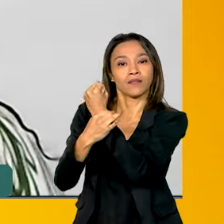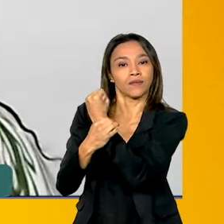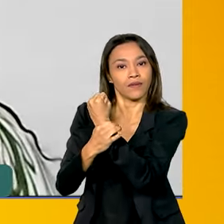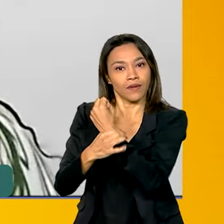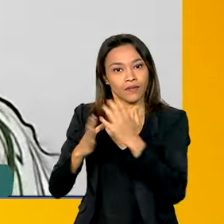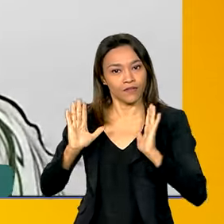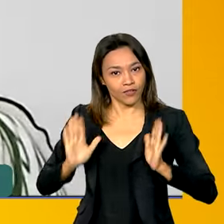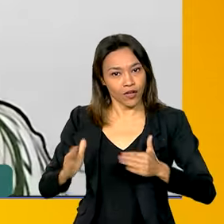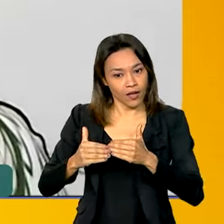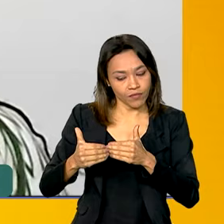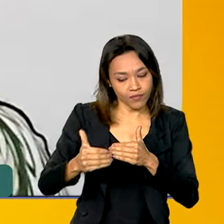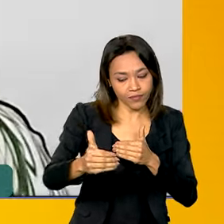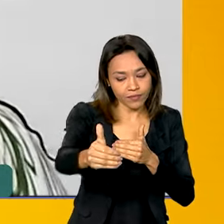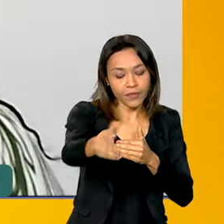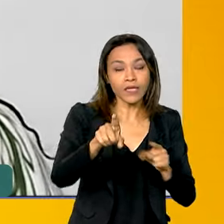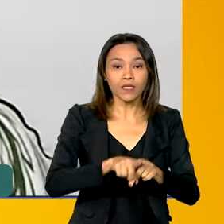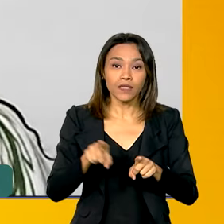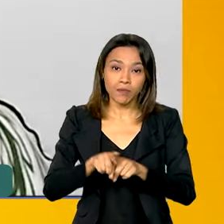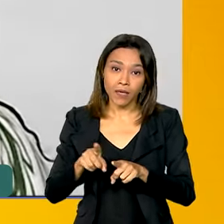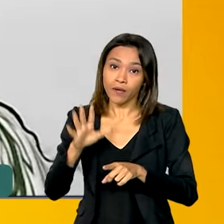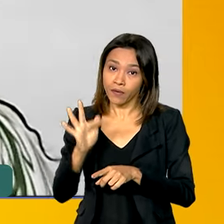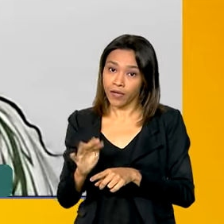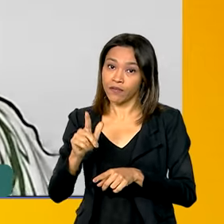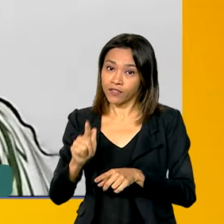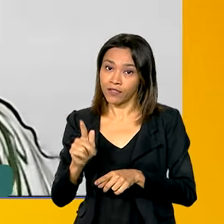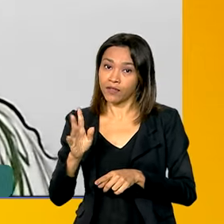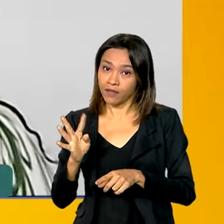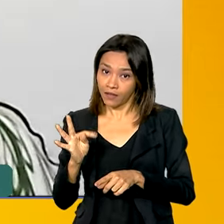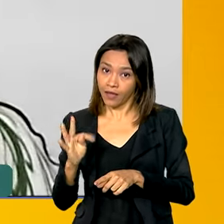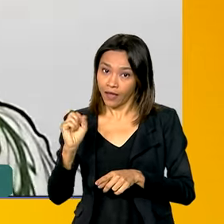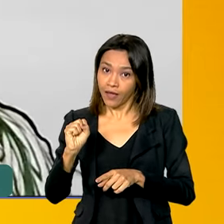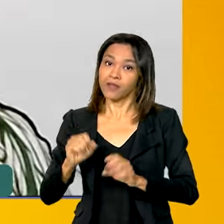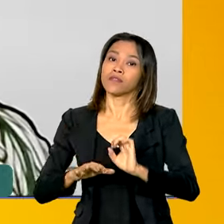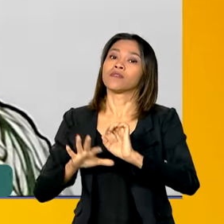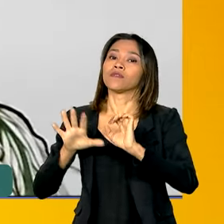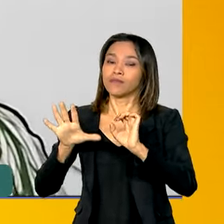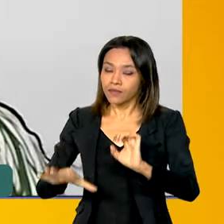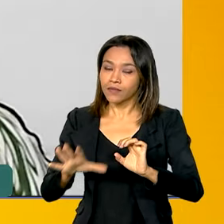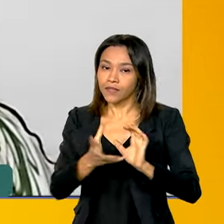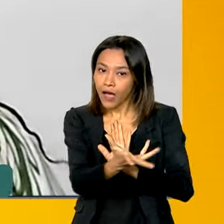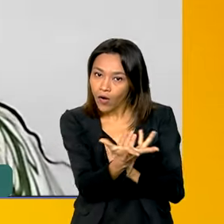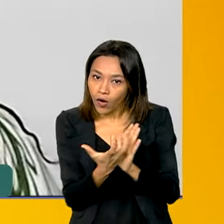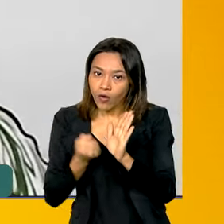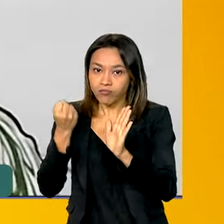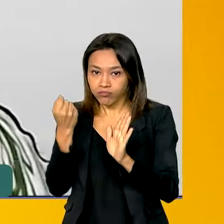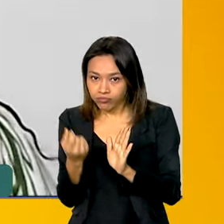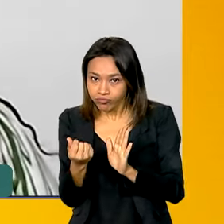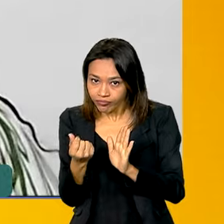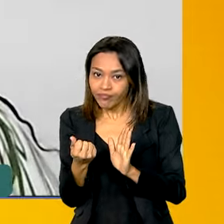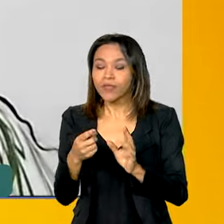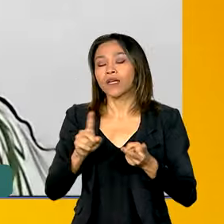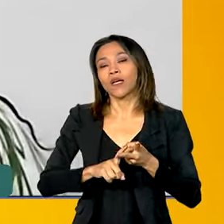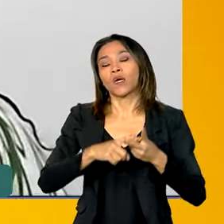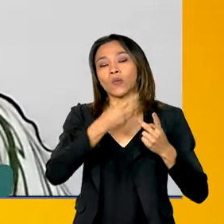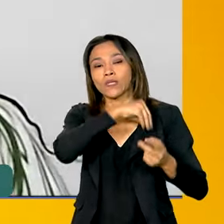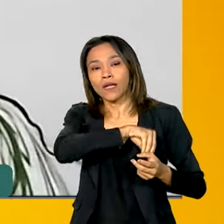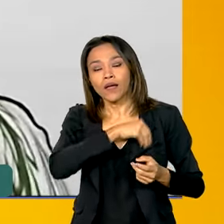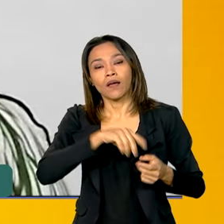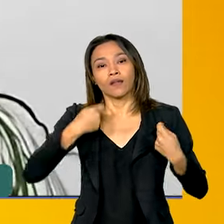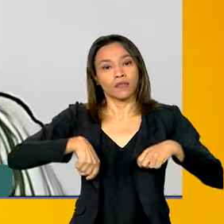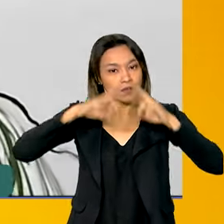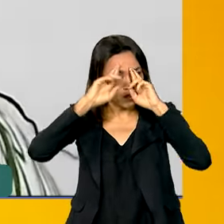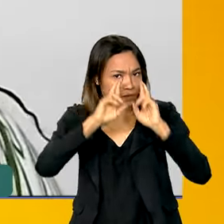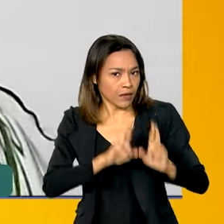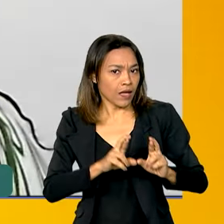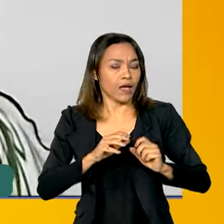automaticamente o fundo de garantia deve ser recolhido, é o salário mínimo deve ser respeitado, é o seguro